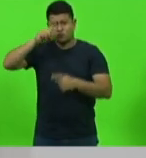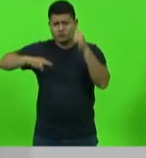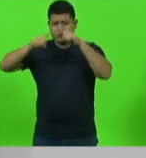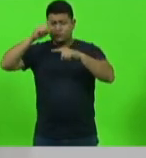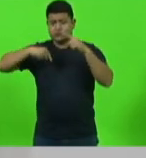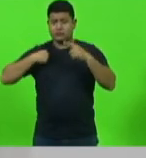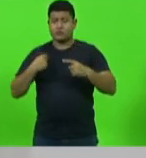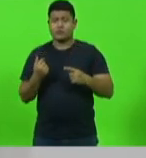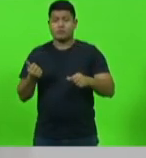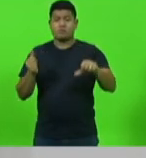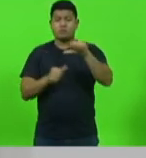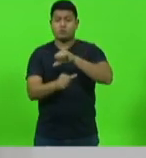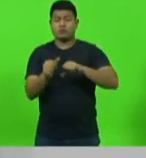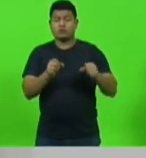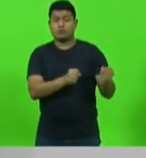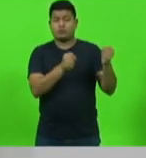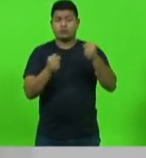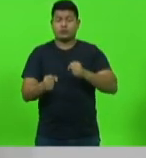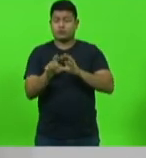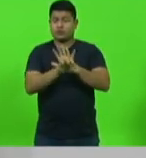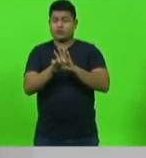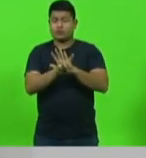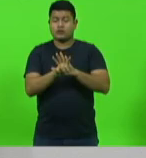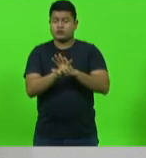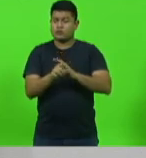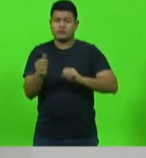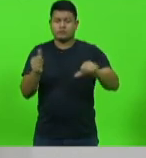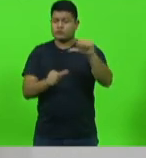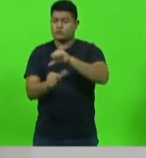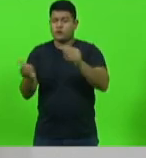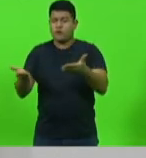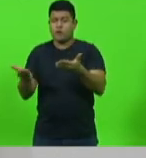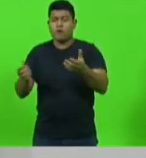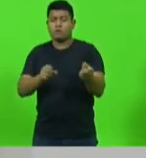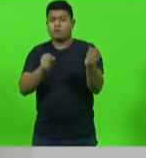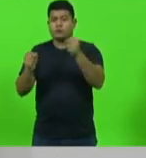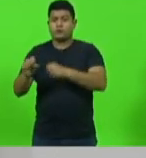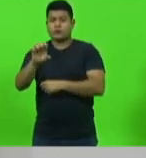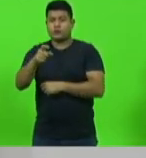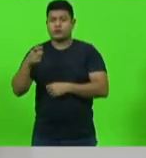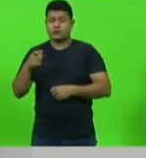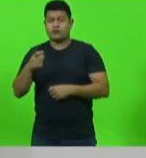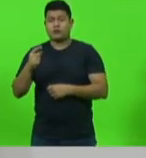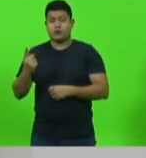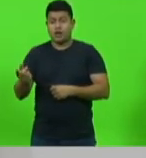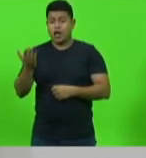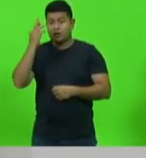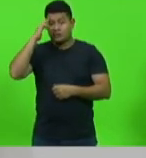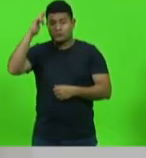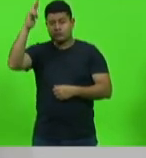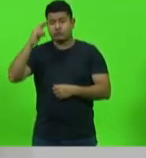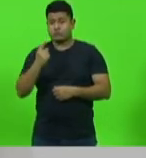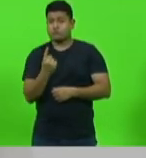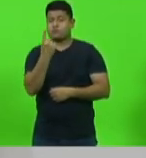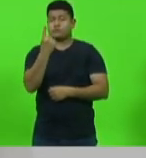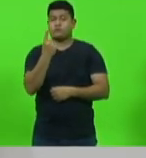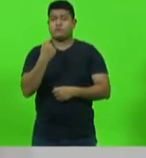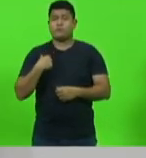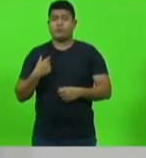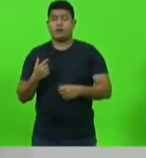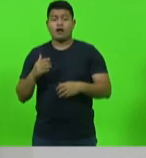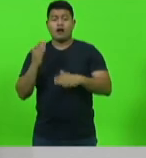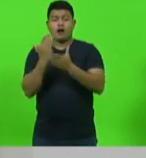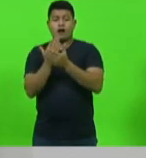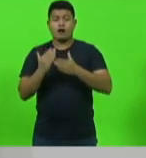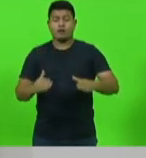do Poder Executivo, transfere o poder da instituição para apenas a autoridade, acaba com a legalidade e a impessoalidade na